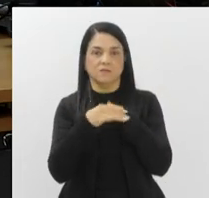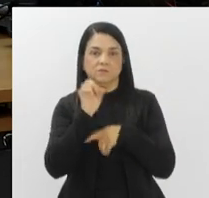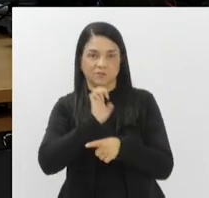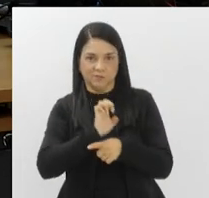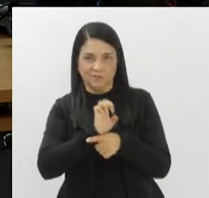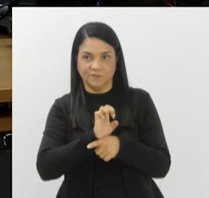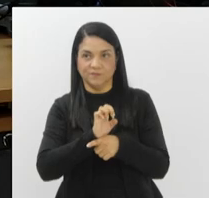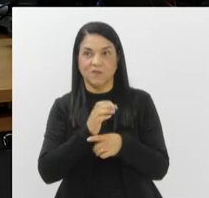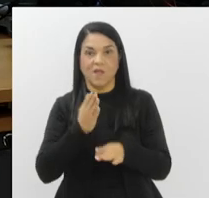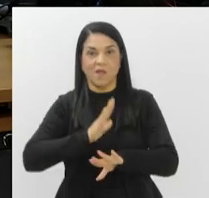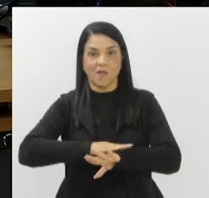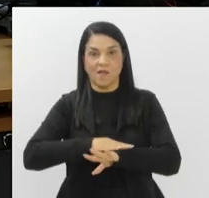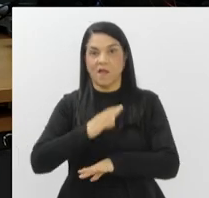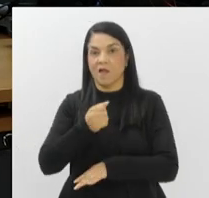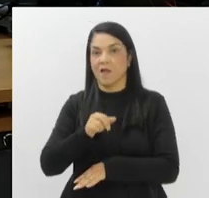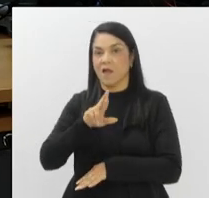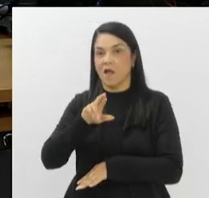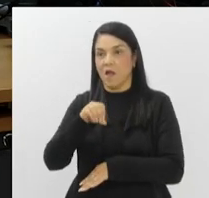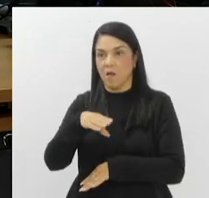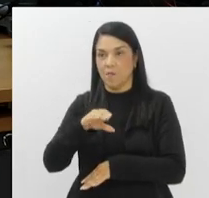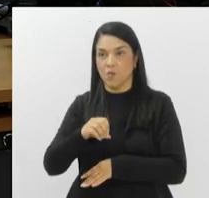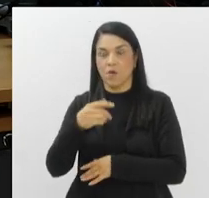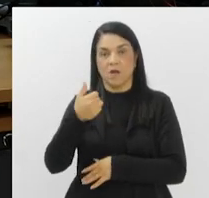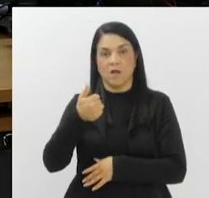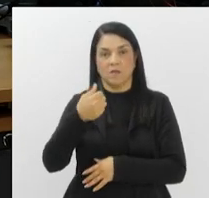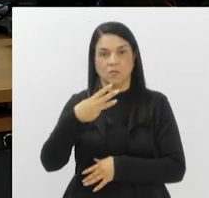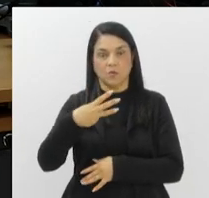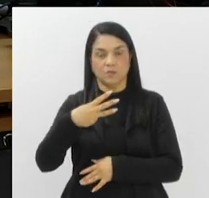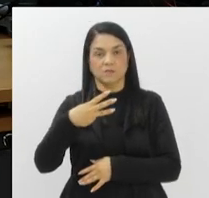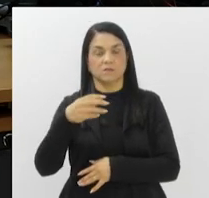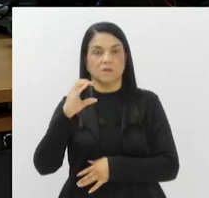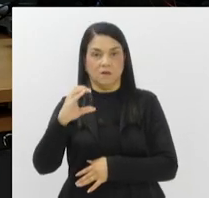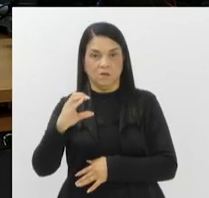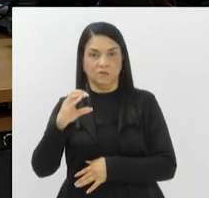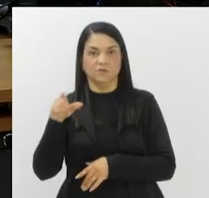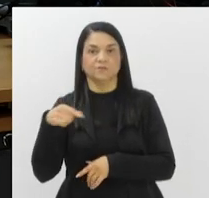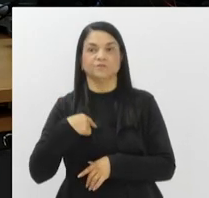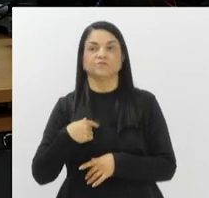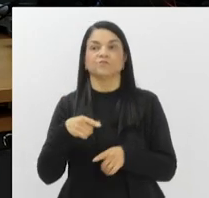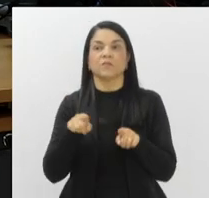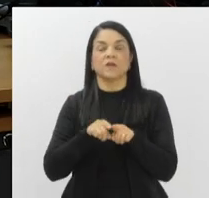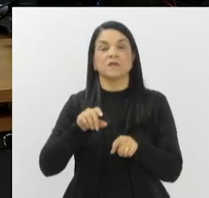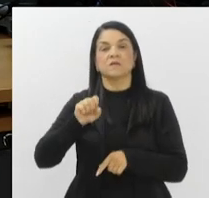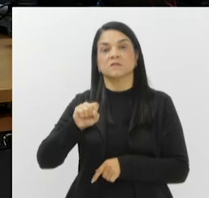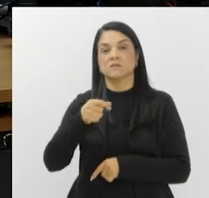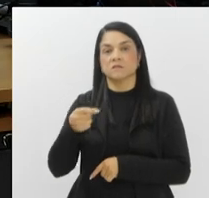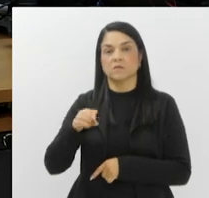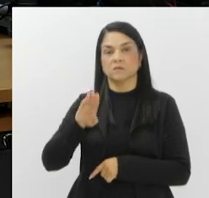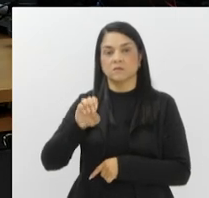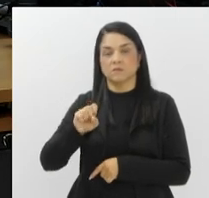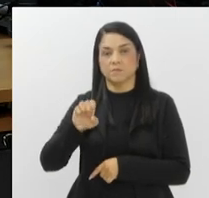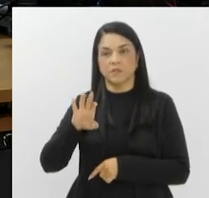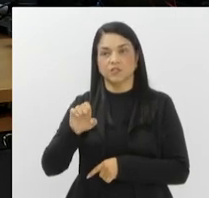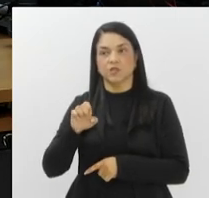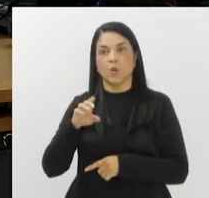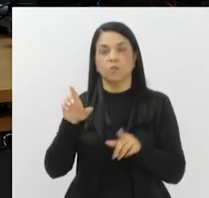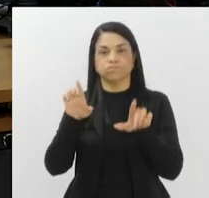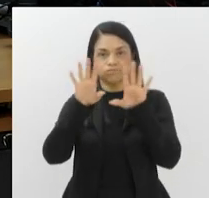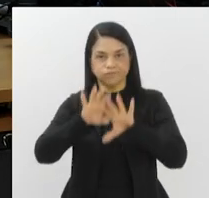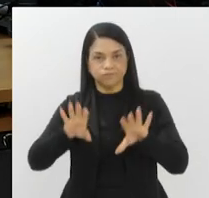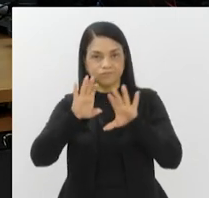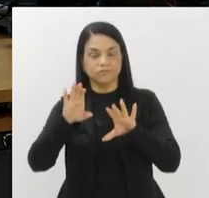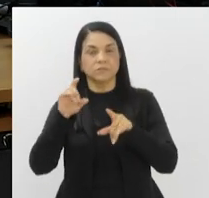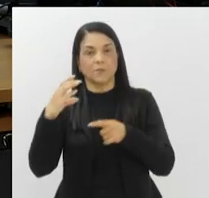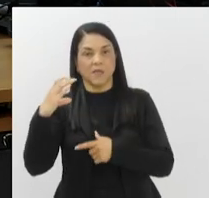Nesse momento aqui, Carmo faz 14 graus, o tempo está nublado. São Sebastião do Alto também nublado, 15 graus. Rio das